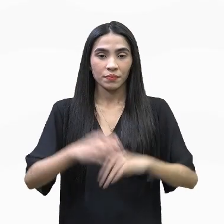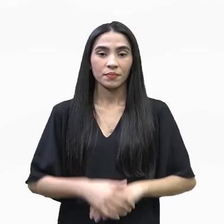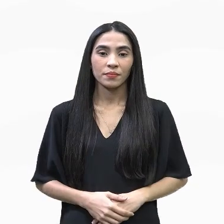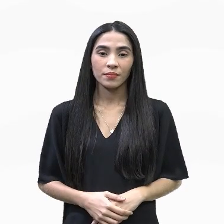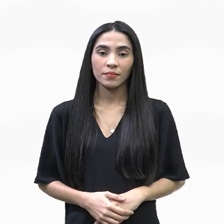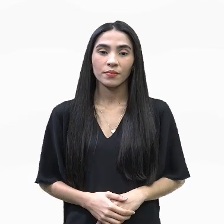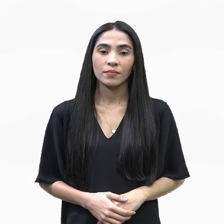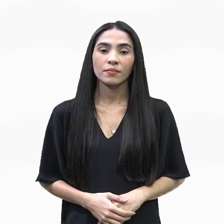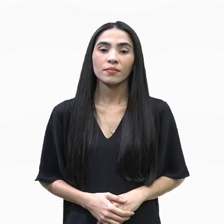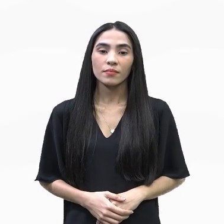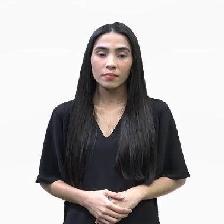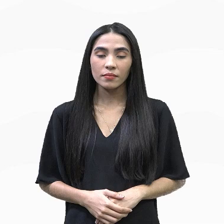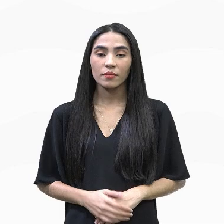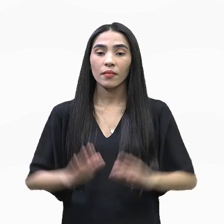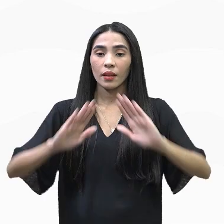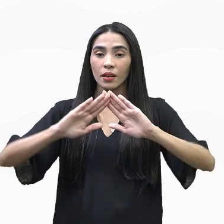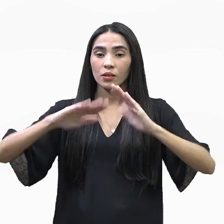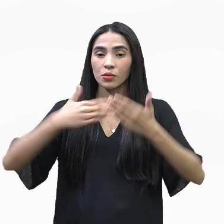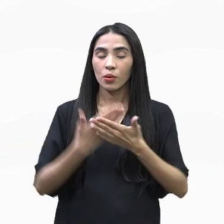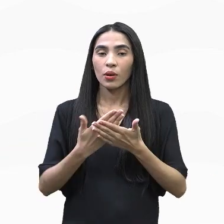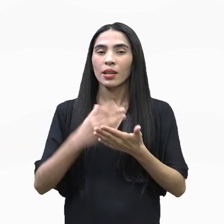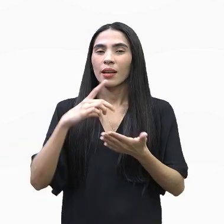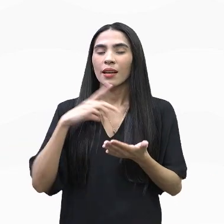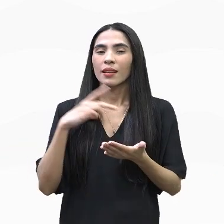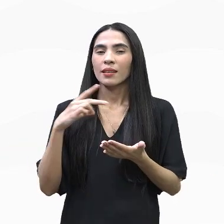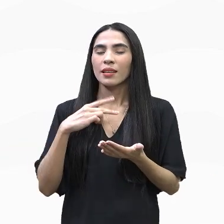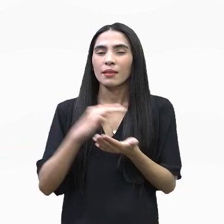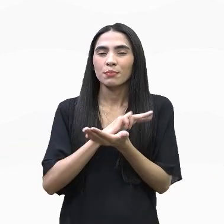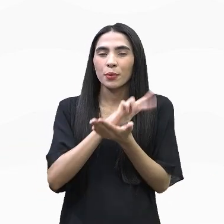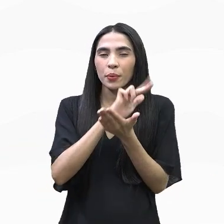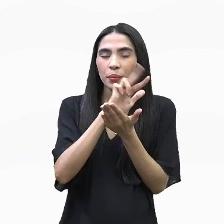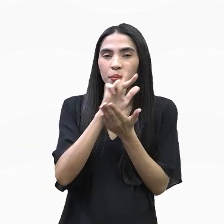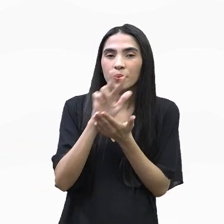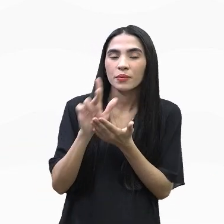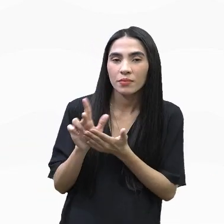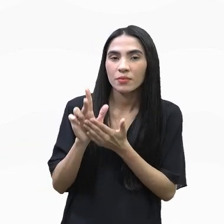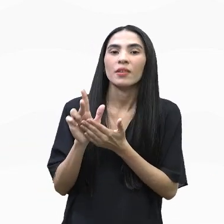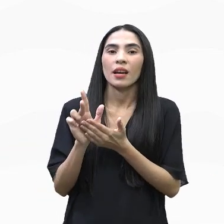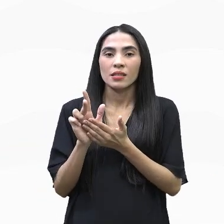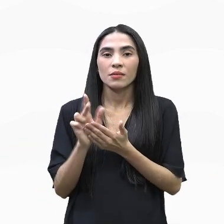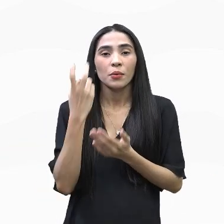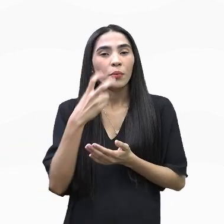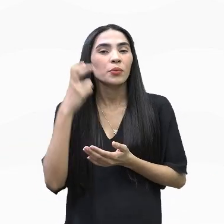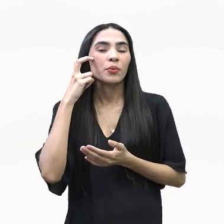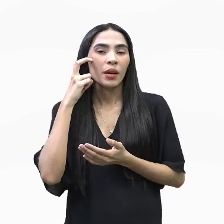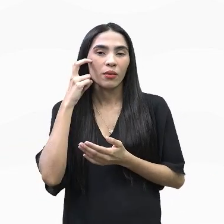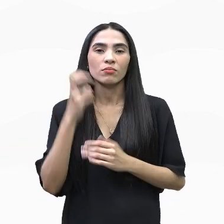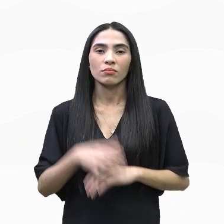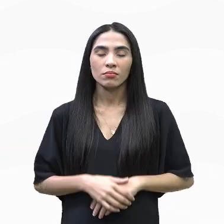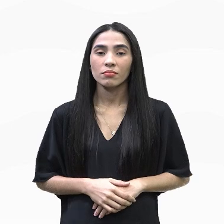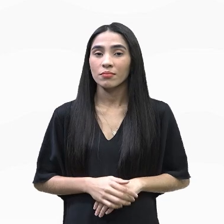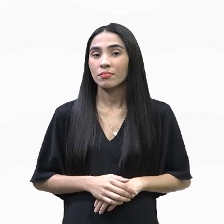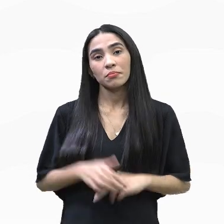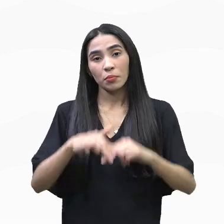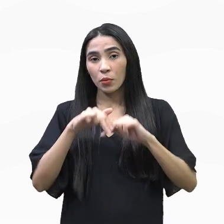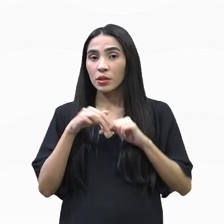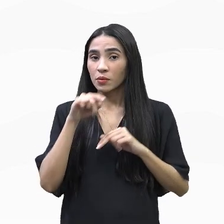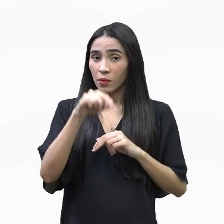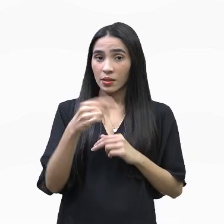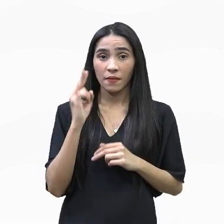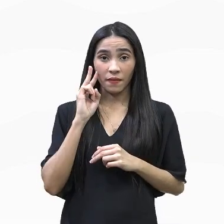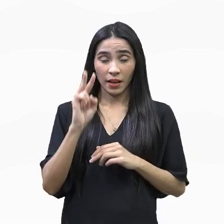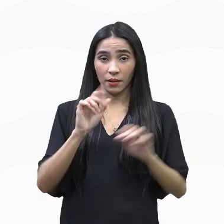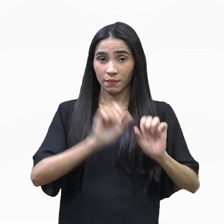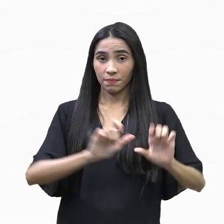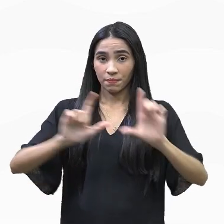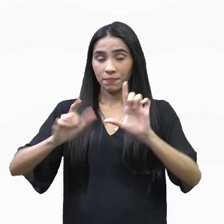Olha só. A escola, ela tem uma pluralidade cultural muito grande. Por isso que vocês estão vindo aí na cartela,